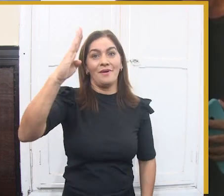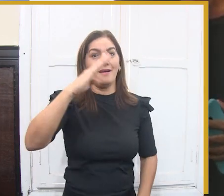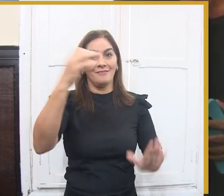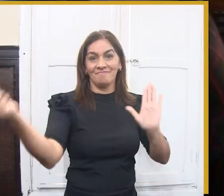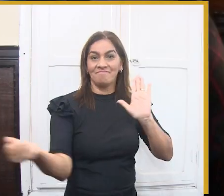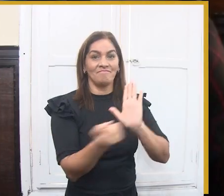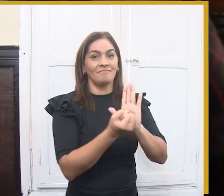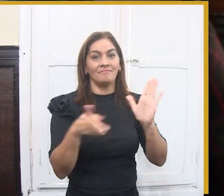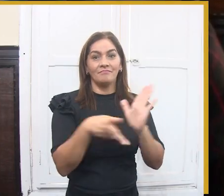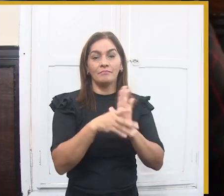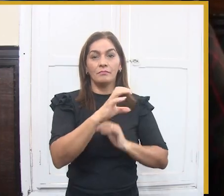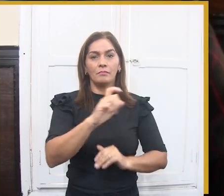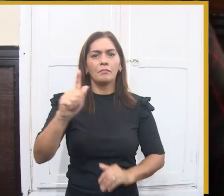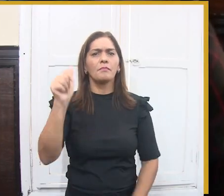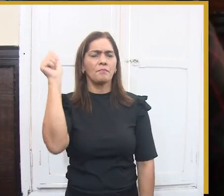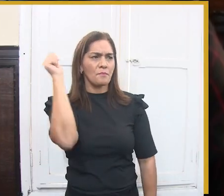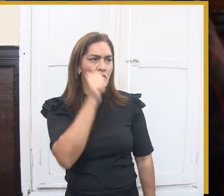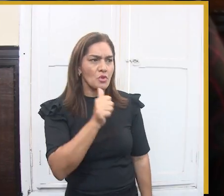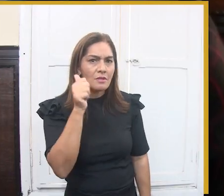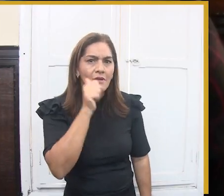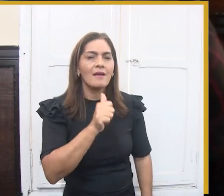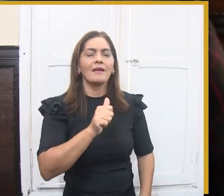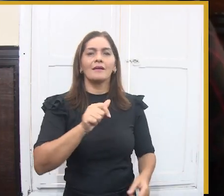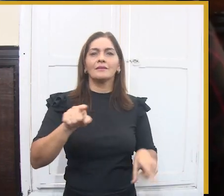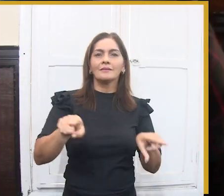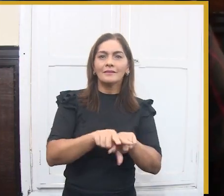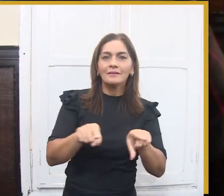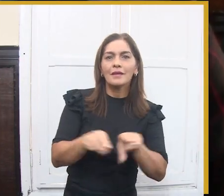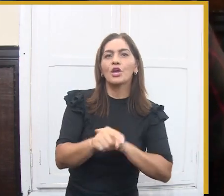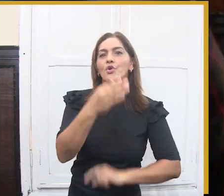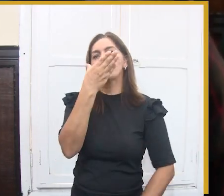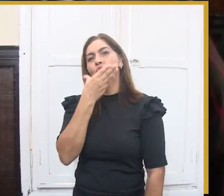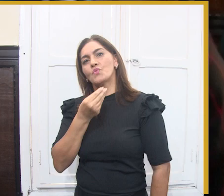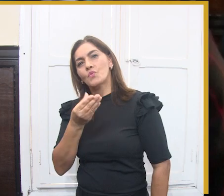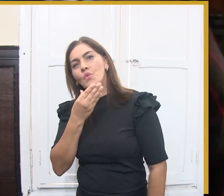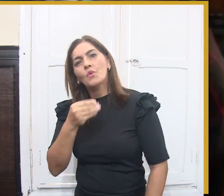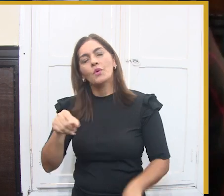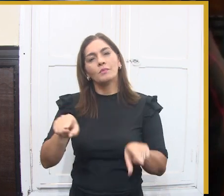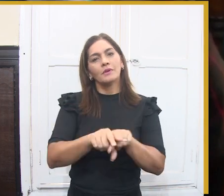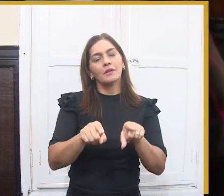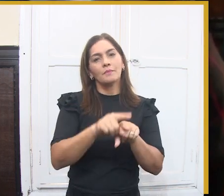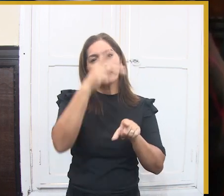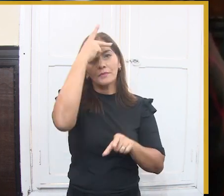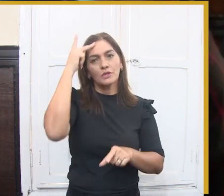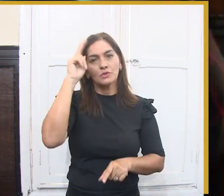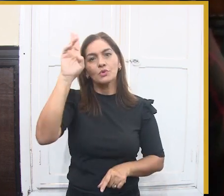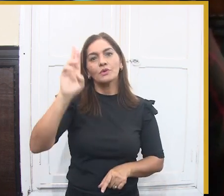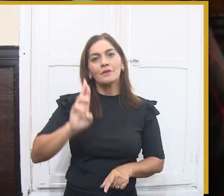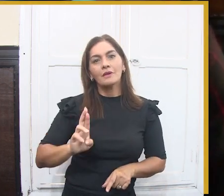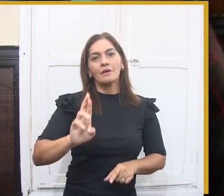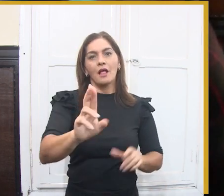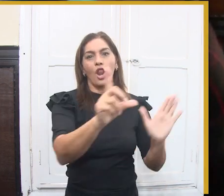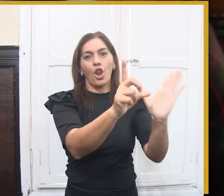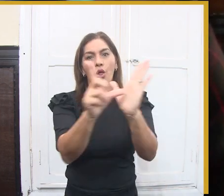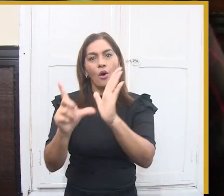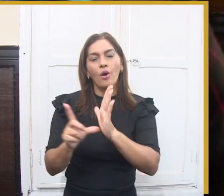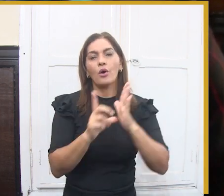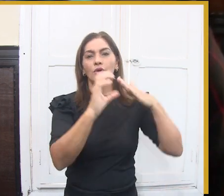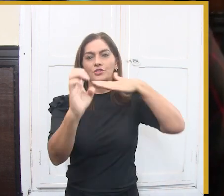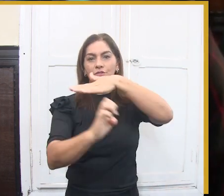é a maior marca de Campina Grande, é quem apresenta Campina Grande para o Brasil e para o mundo, é o nosso principal